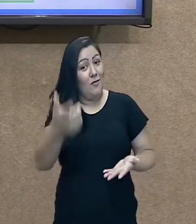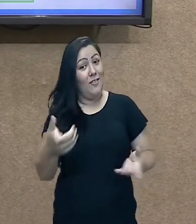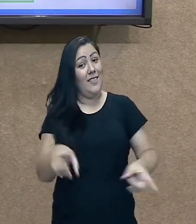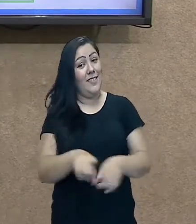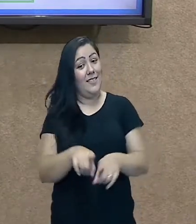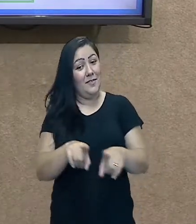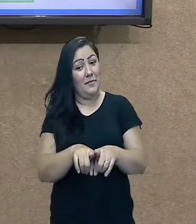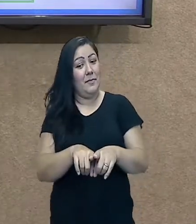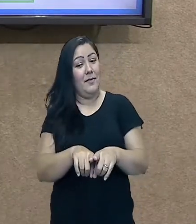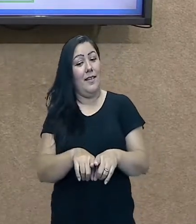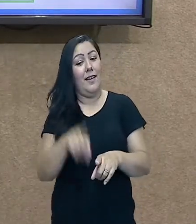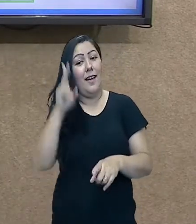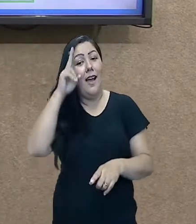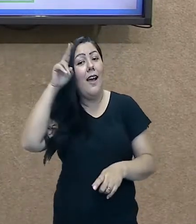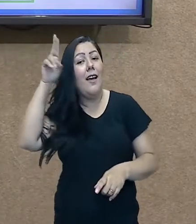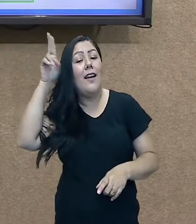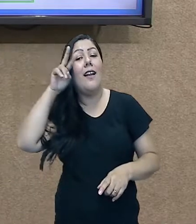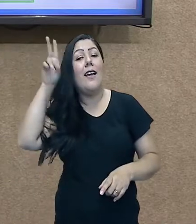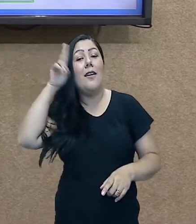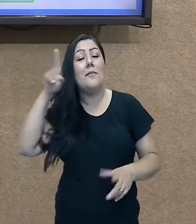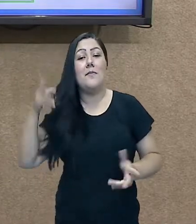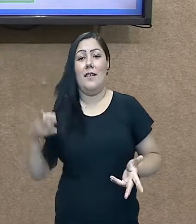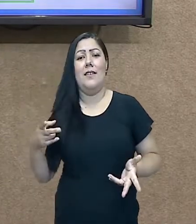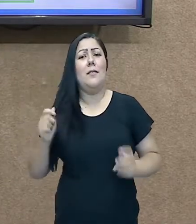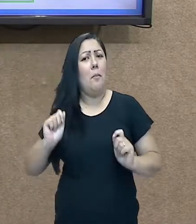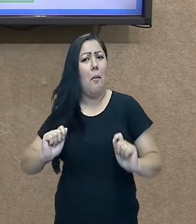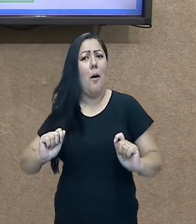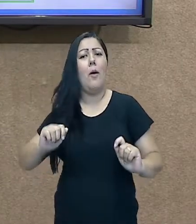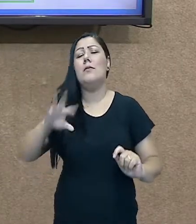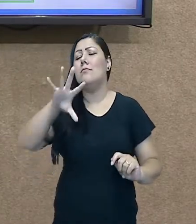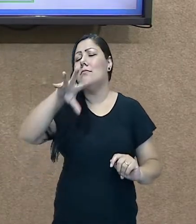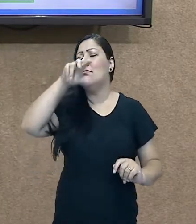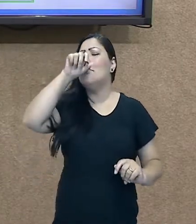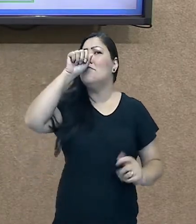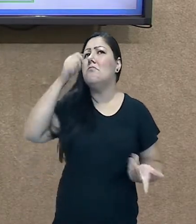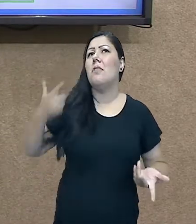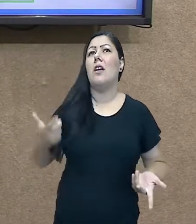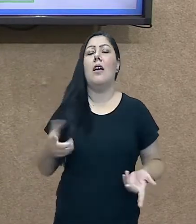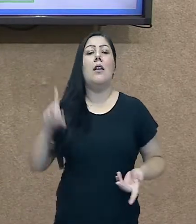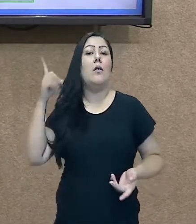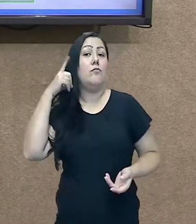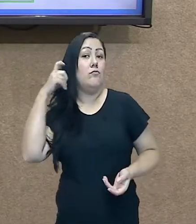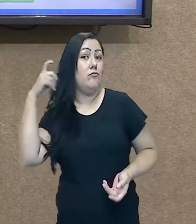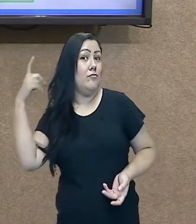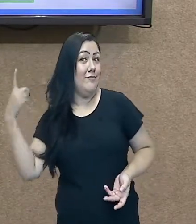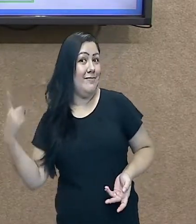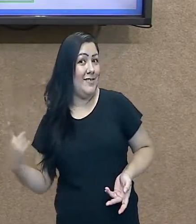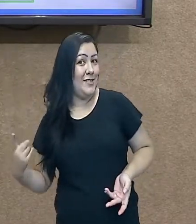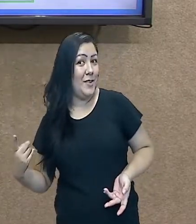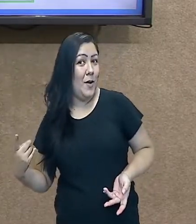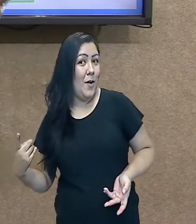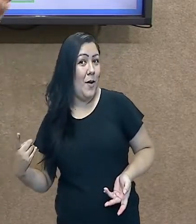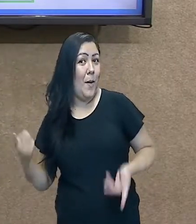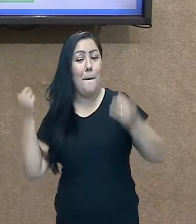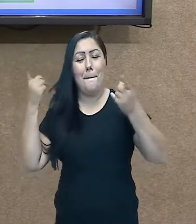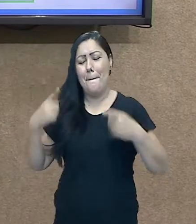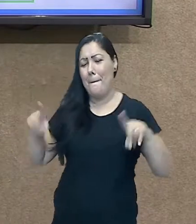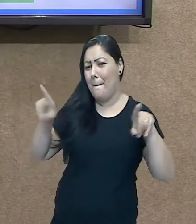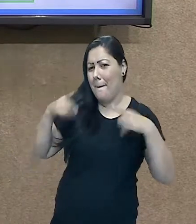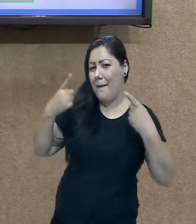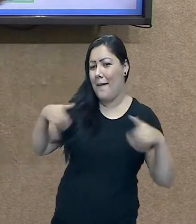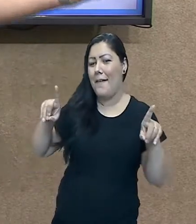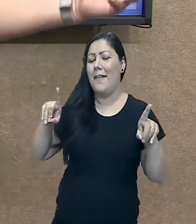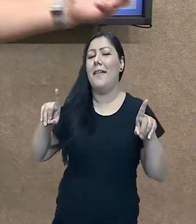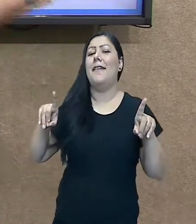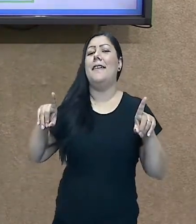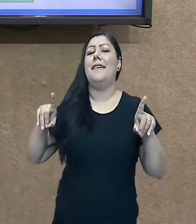por algum aroma, algum som. Você escuta uma música, te